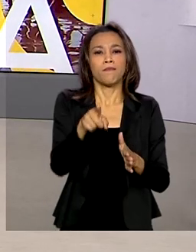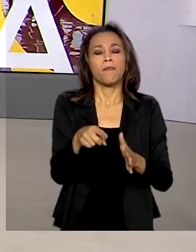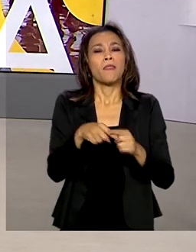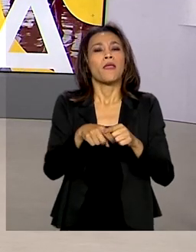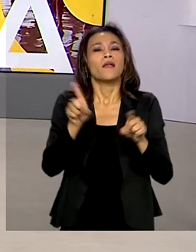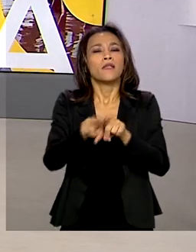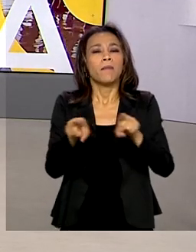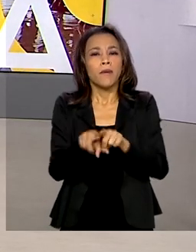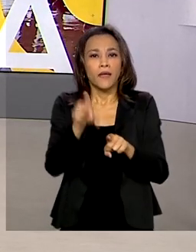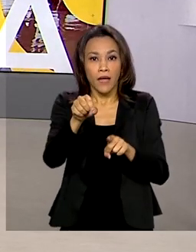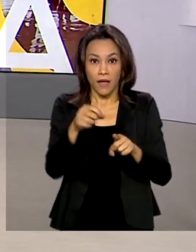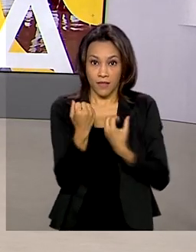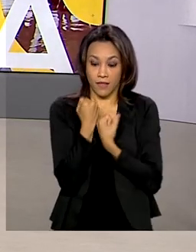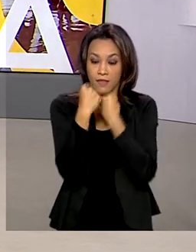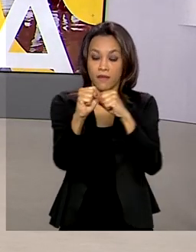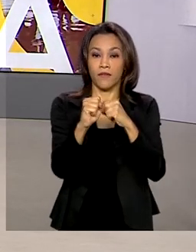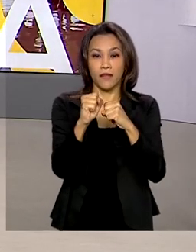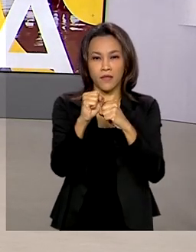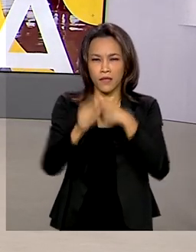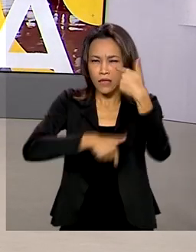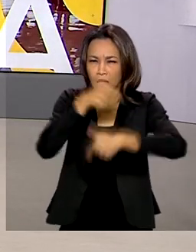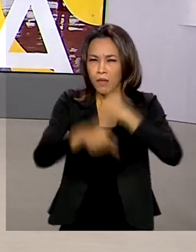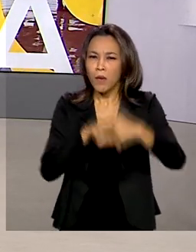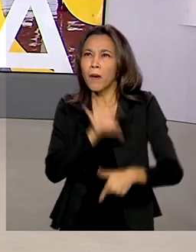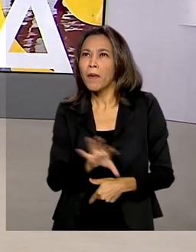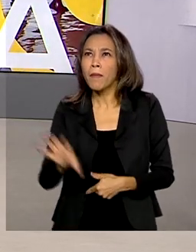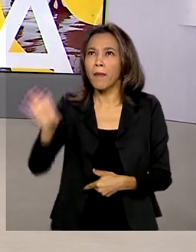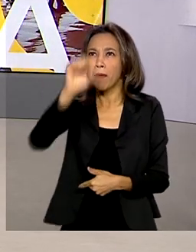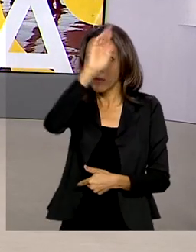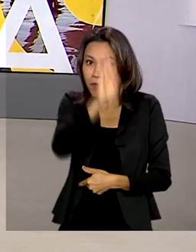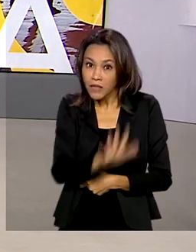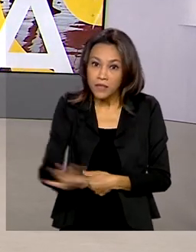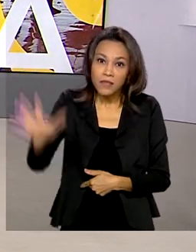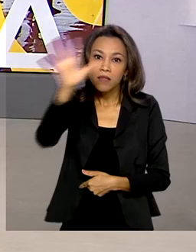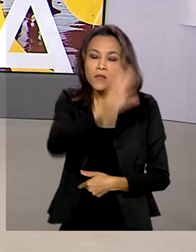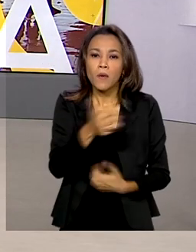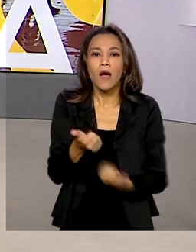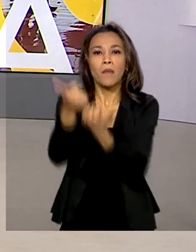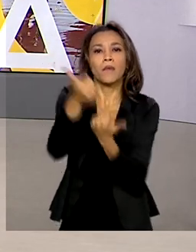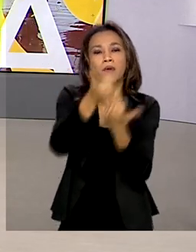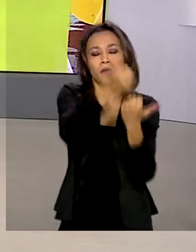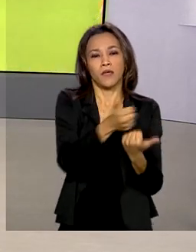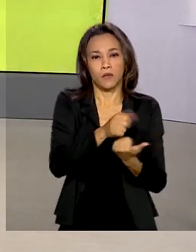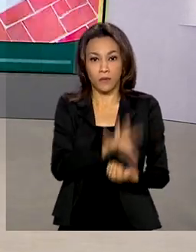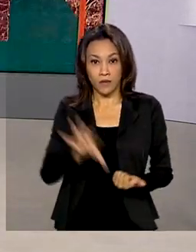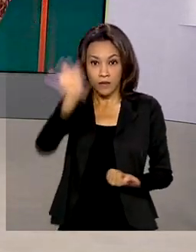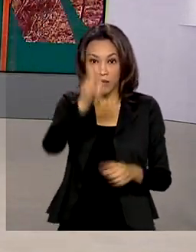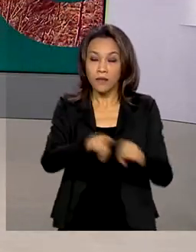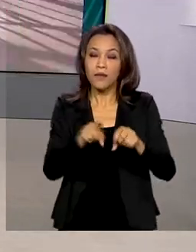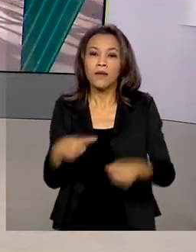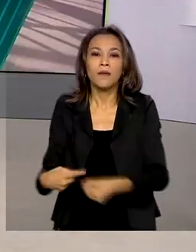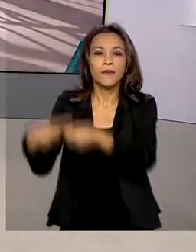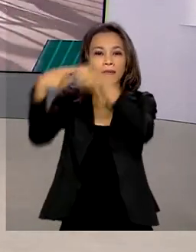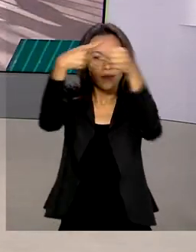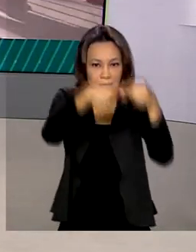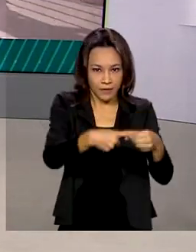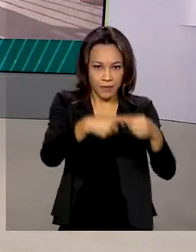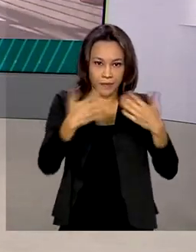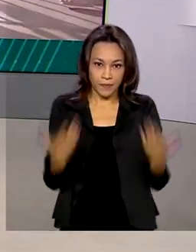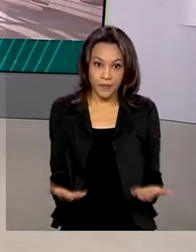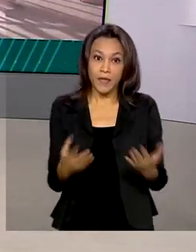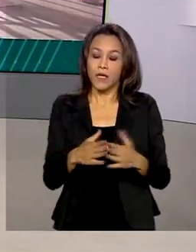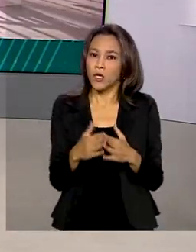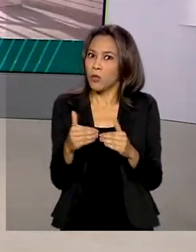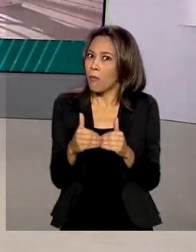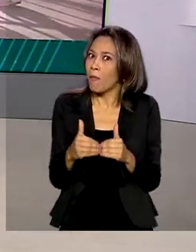Proteção e Defesa Civil trabalhou em todas as regiões do país, dando apoio aos estados e municípios para atender a população. E o